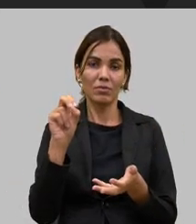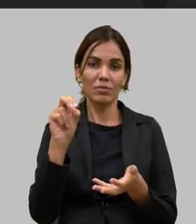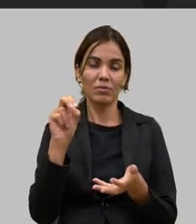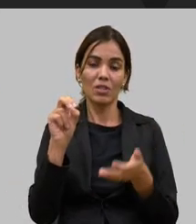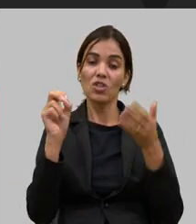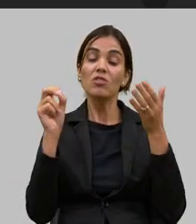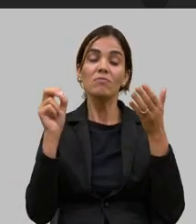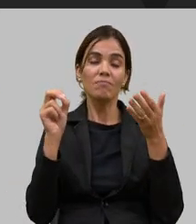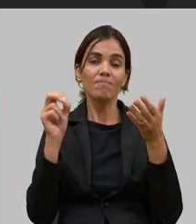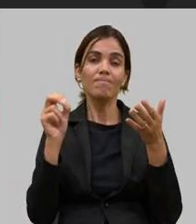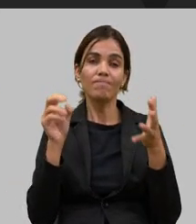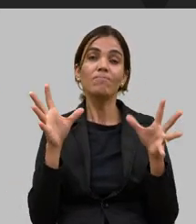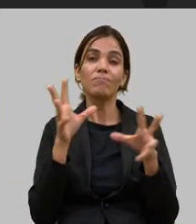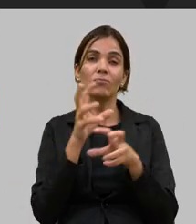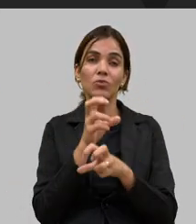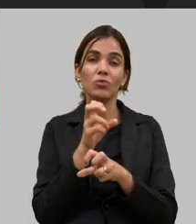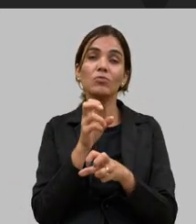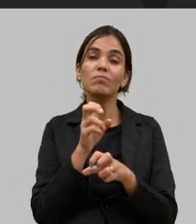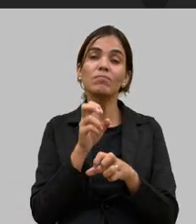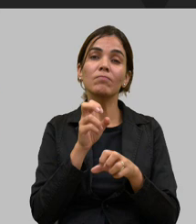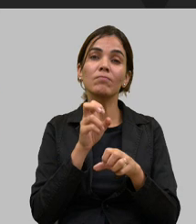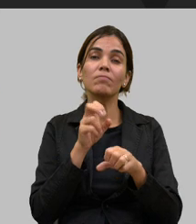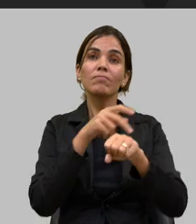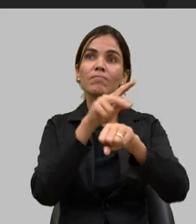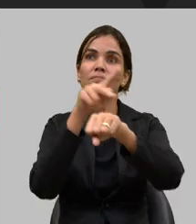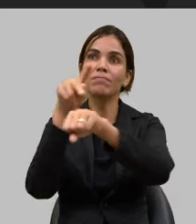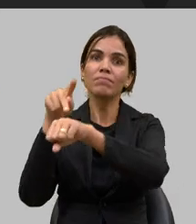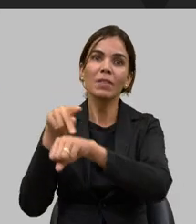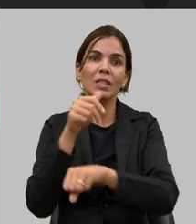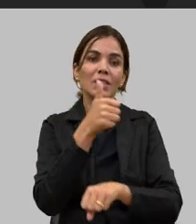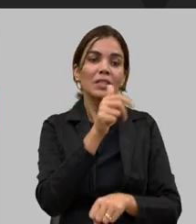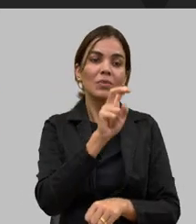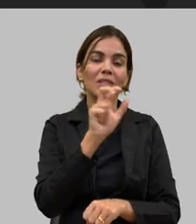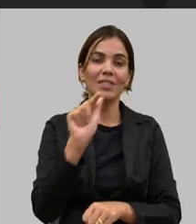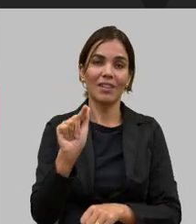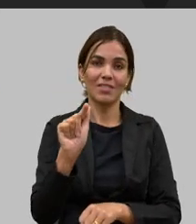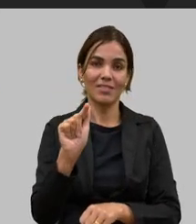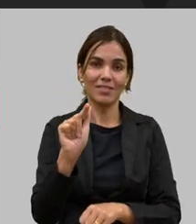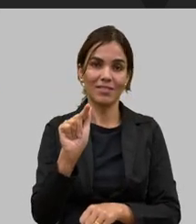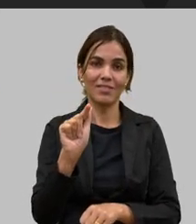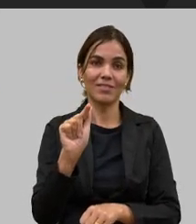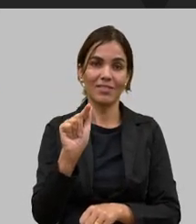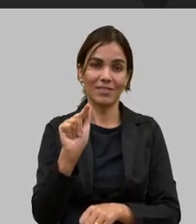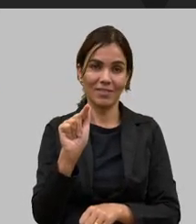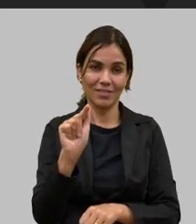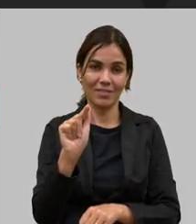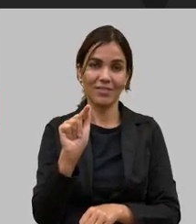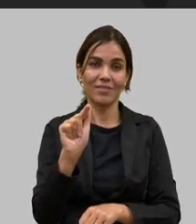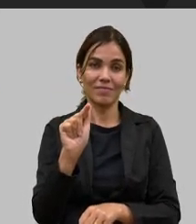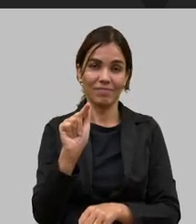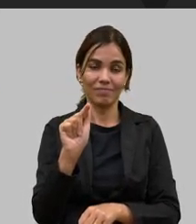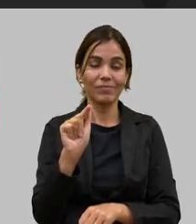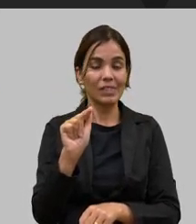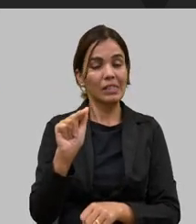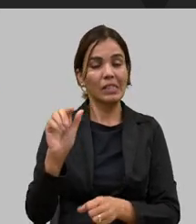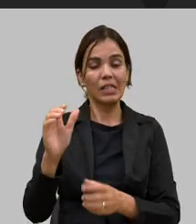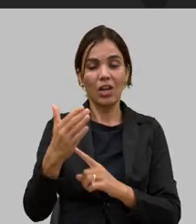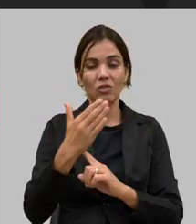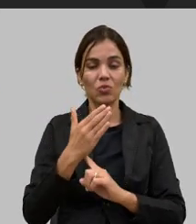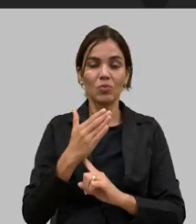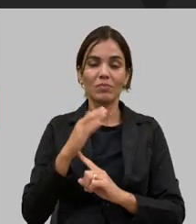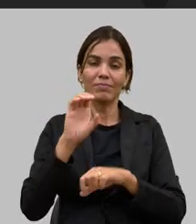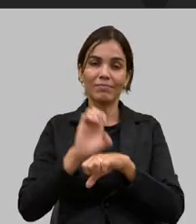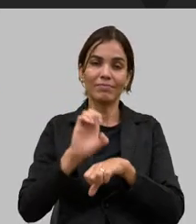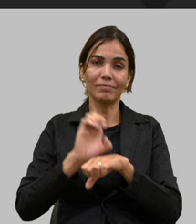157 mercados saídos de Minas Gerais trazendo renda trazendo divisa para nós e essas commodities